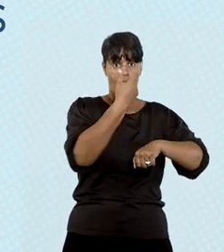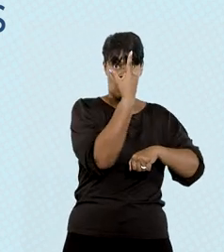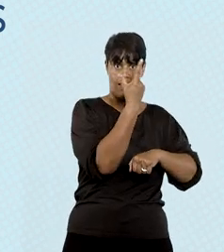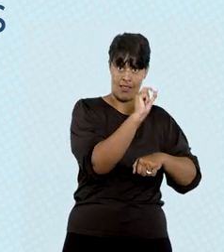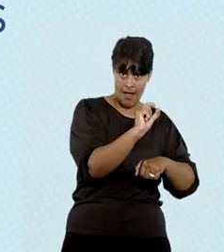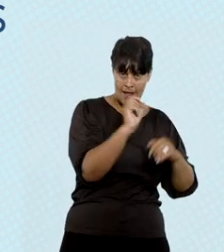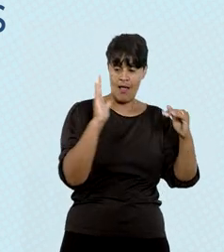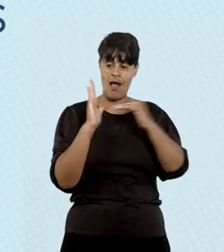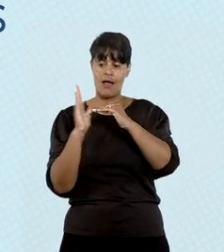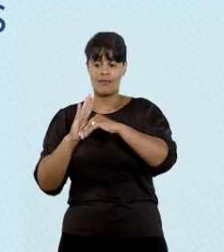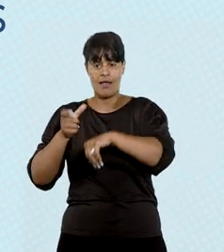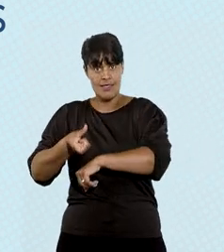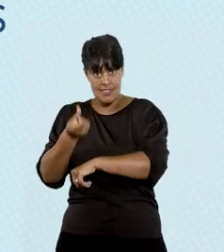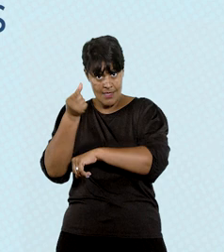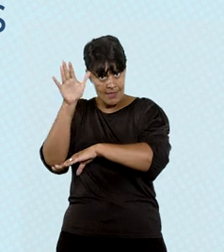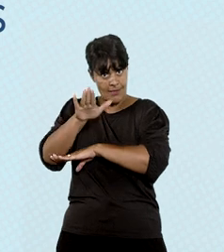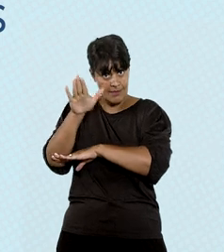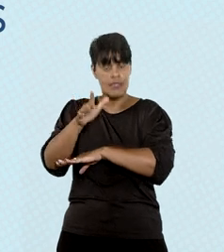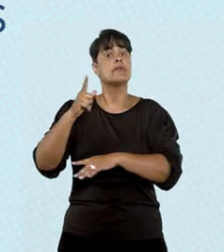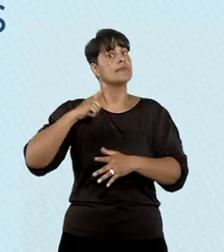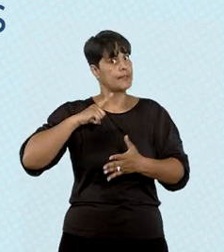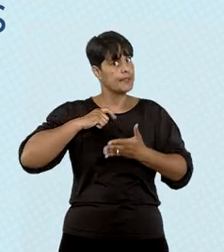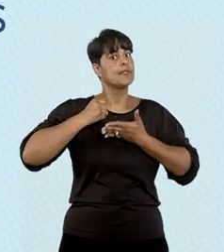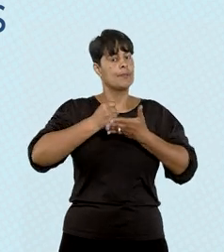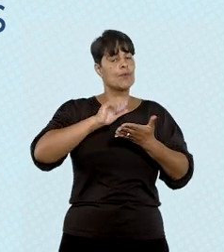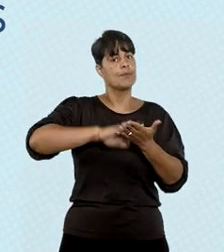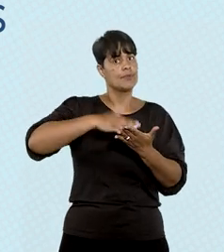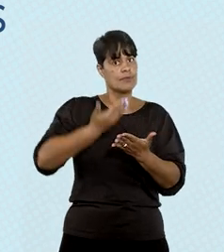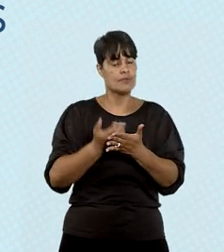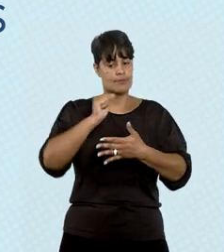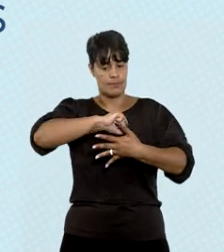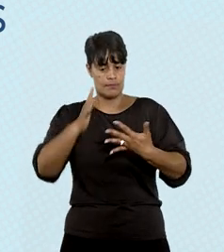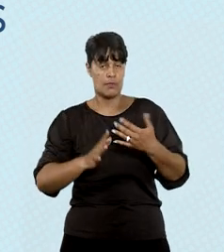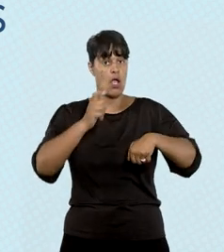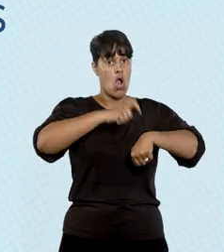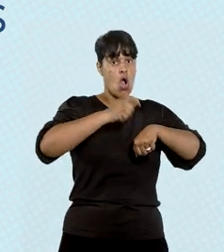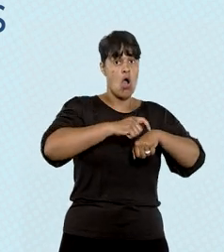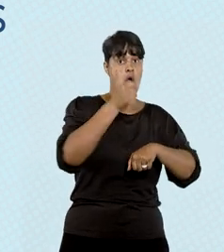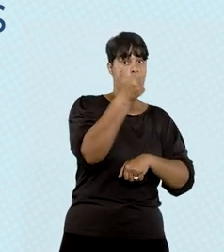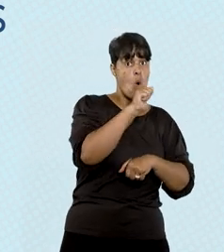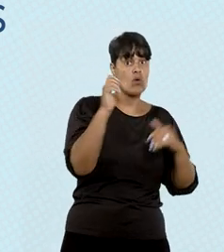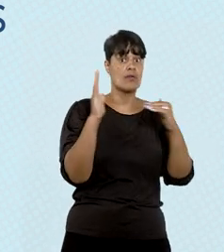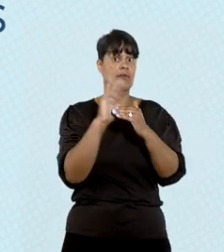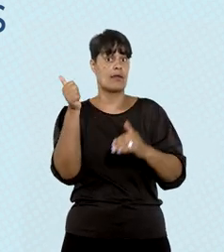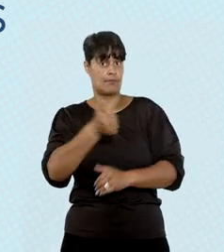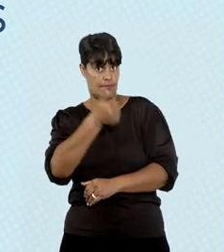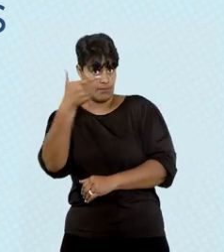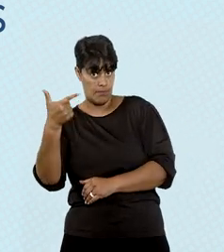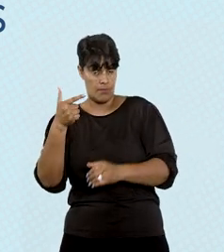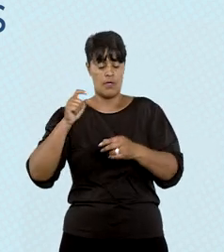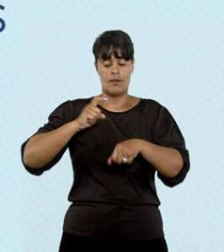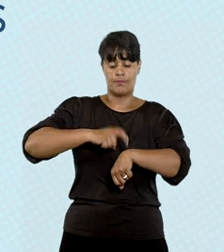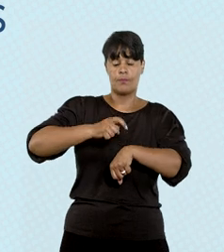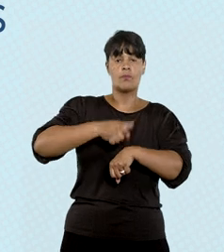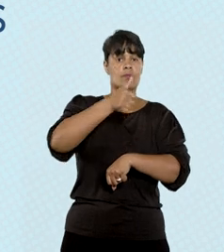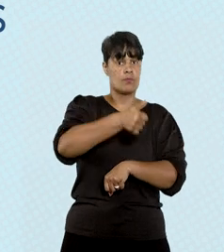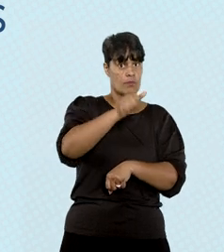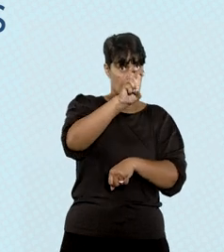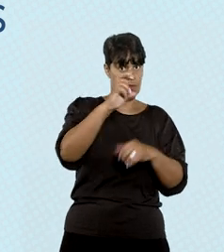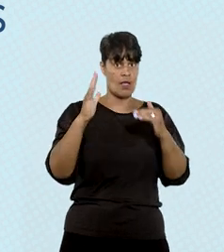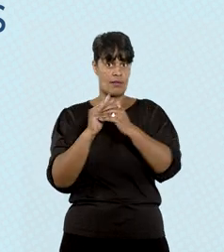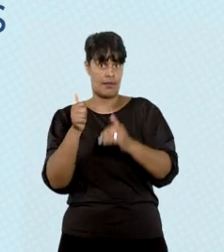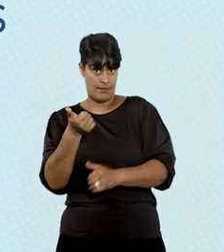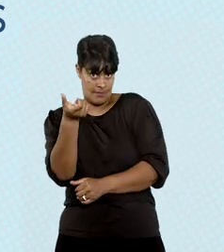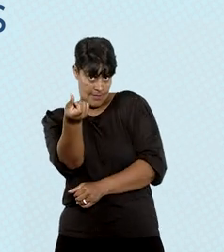às 18 horas, e conta com apoio de intérprete de Libras das 11 ao meio-dia e das 15 às